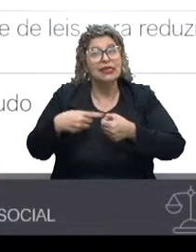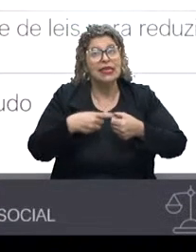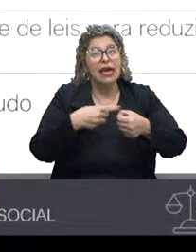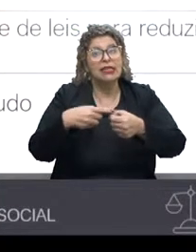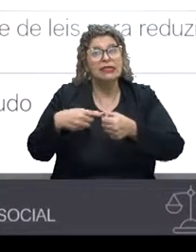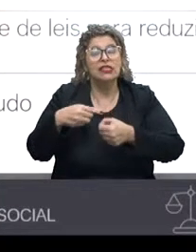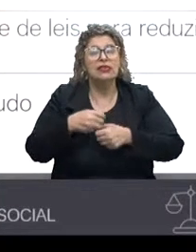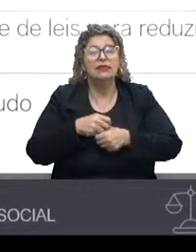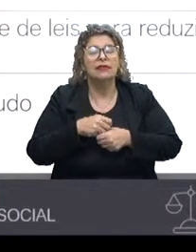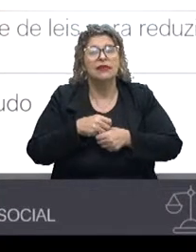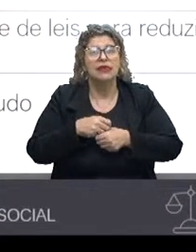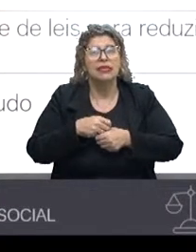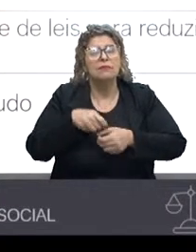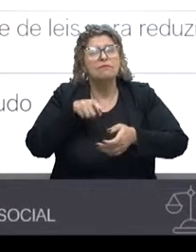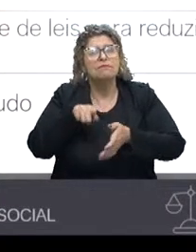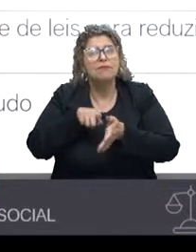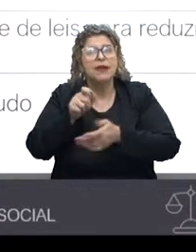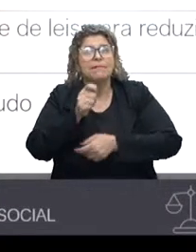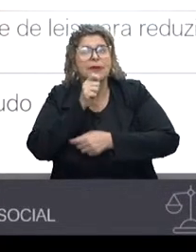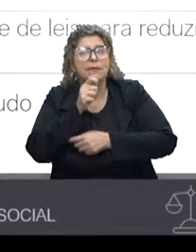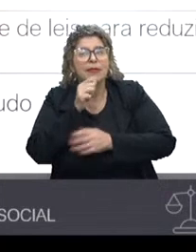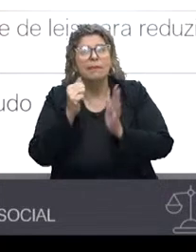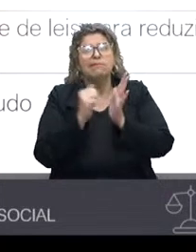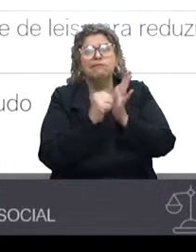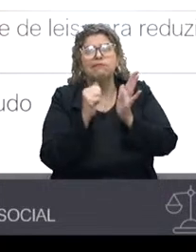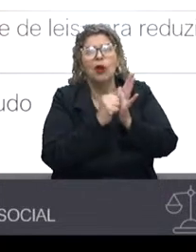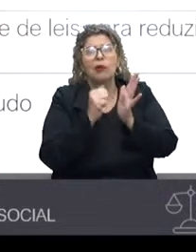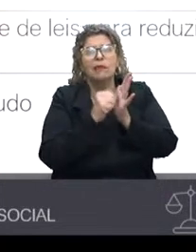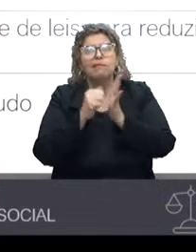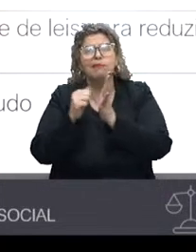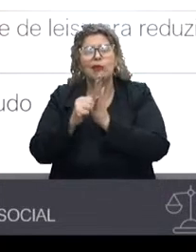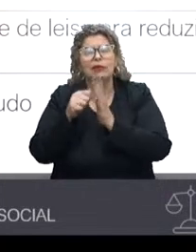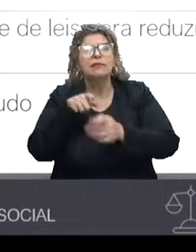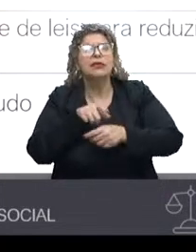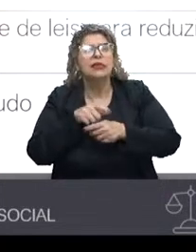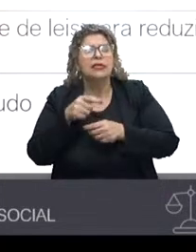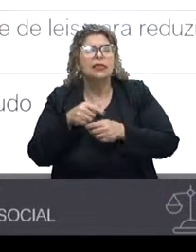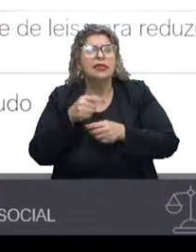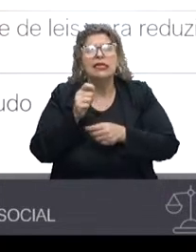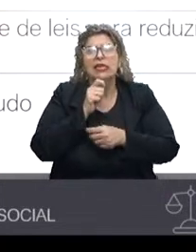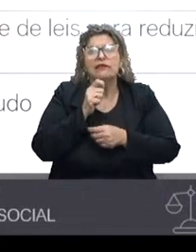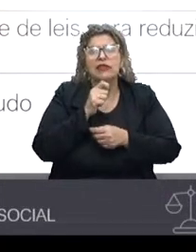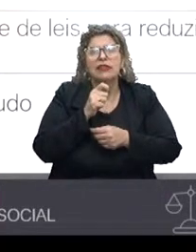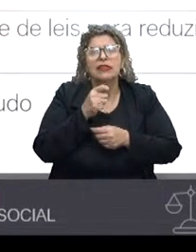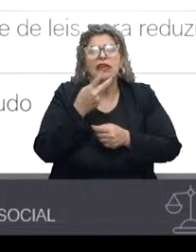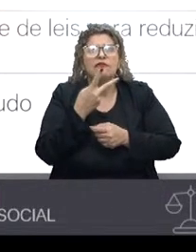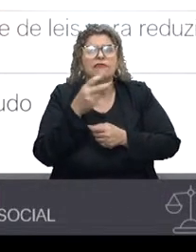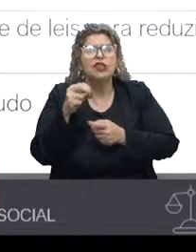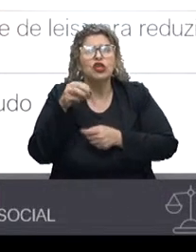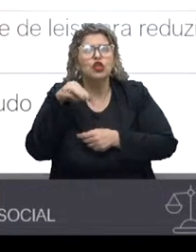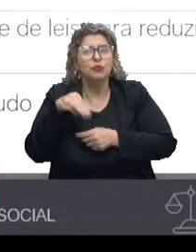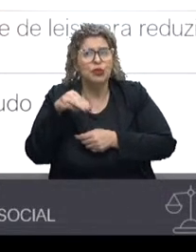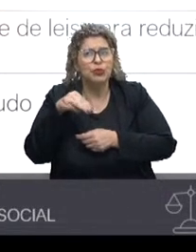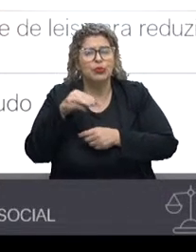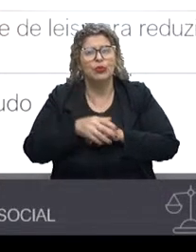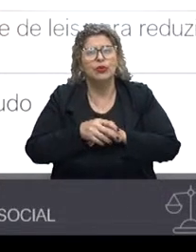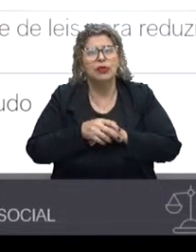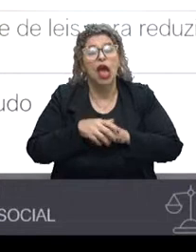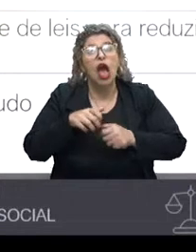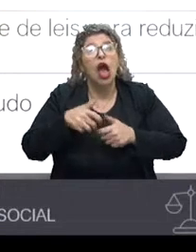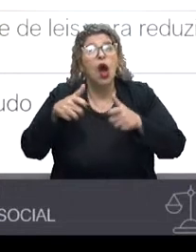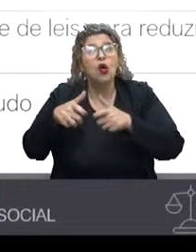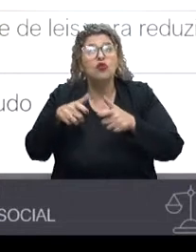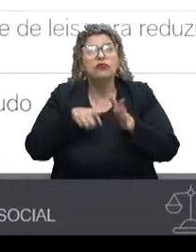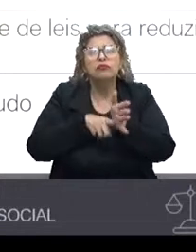fazendo entrevista pessoal, porta a porta. Imagine uma entrevista que dura, em média, 20 minutos, onde a